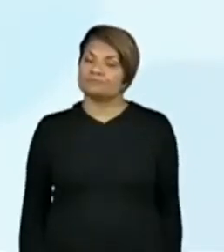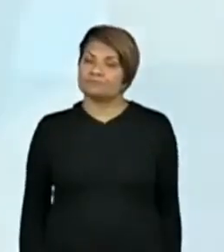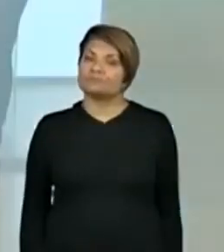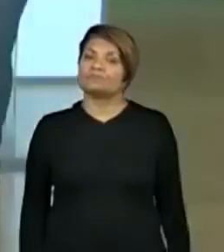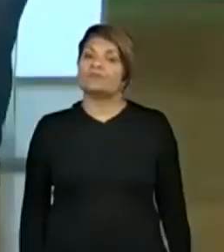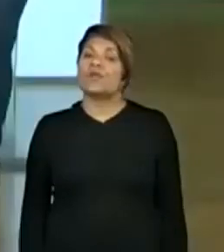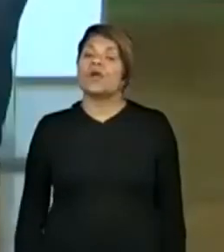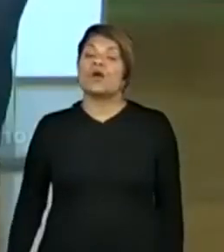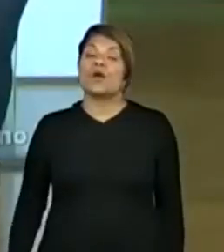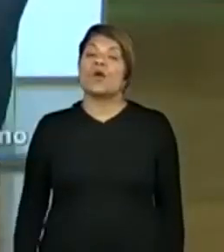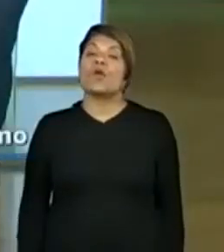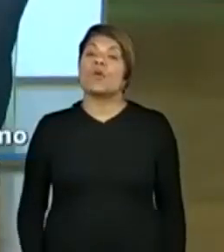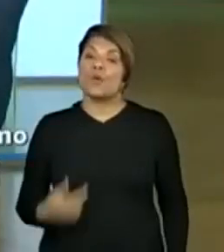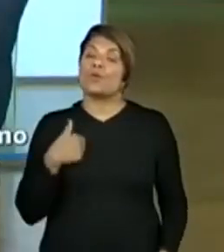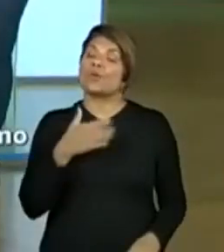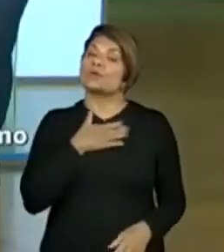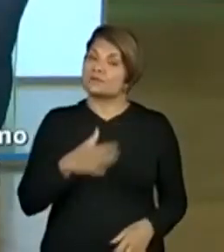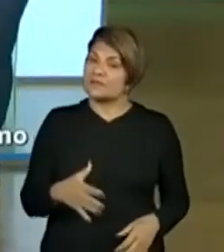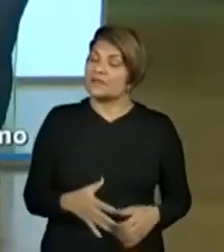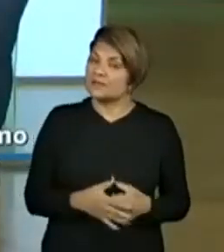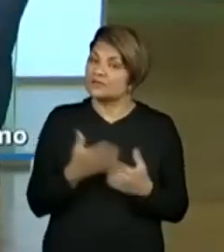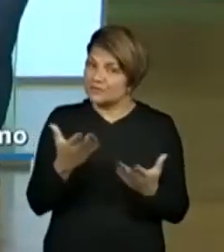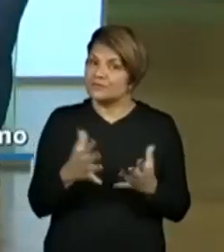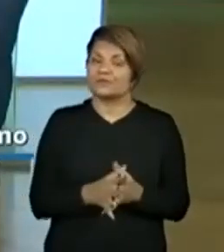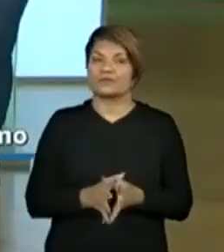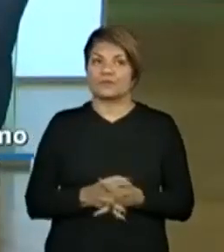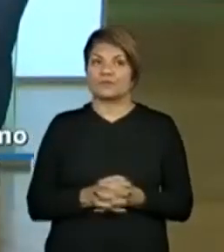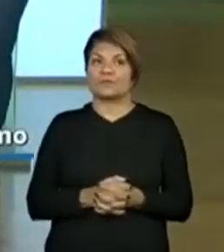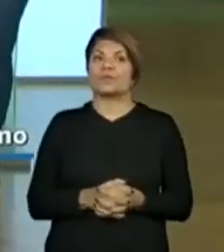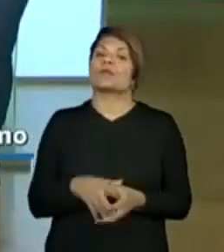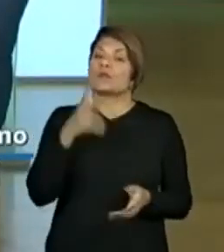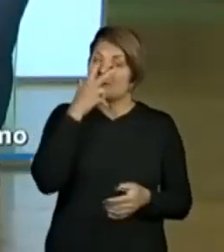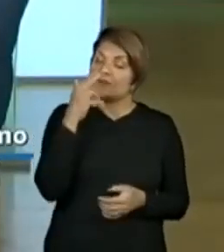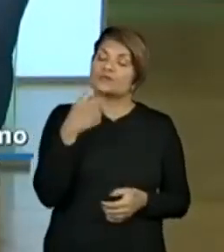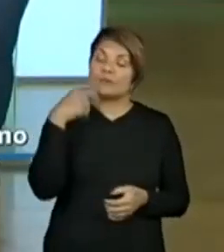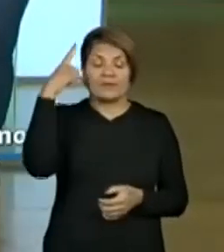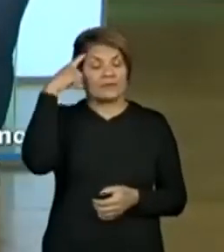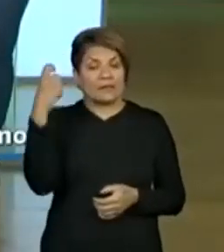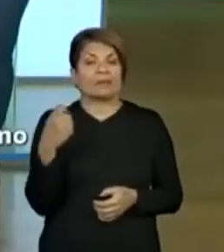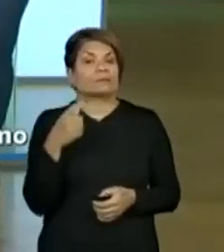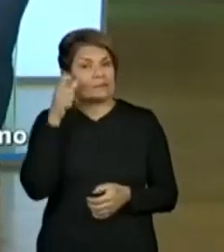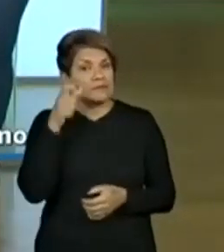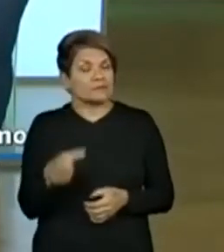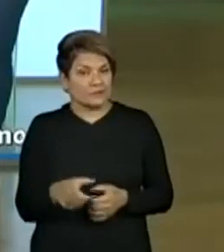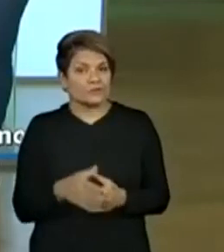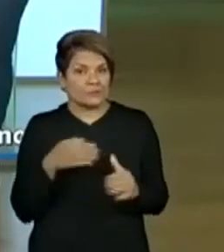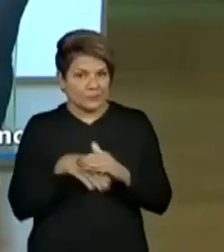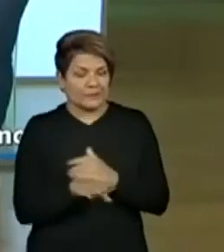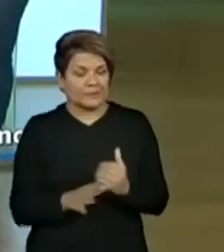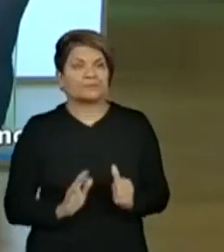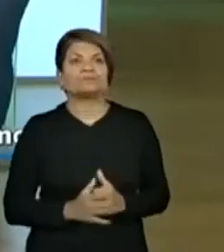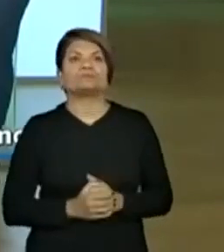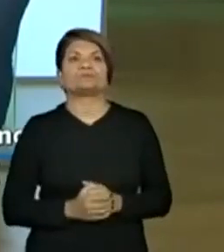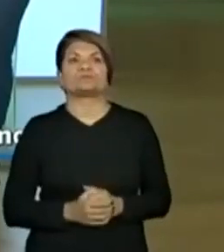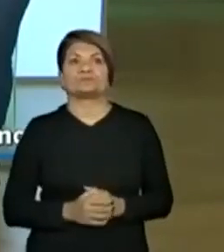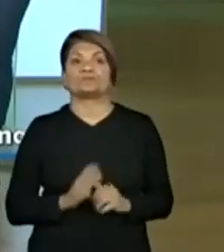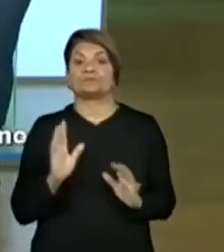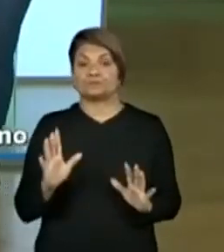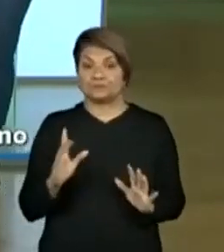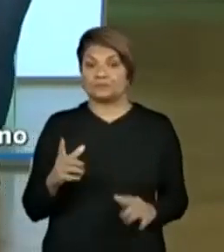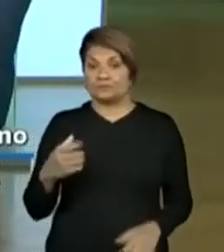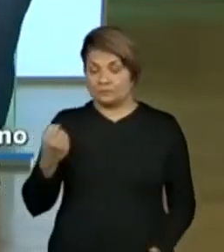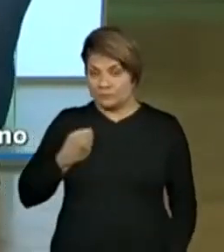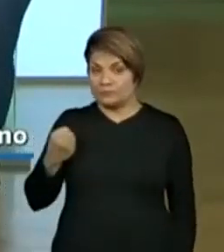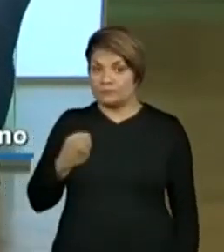Gostei disso, gente. Acho que é uma ideia interessante para a gente guardar. O algarismo, ele vale